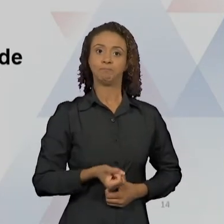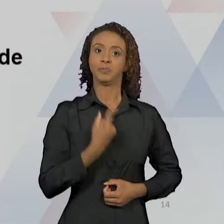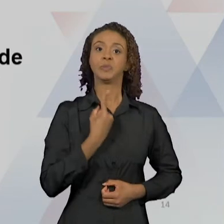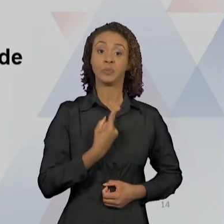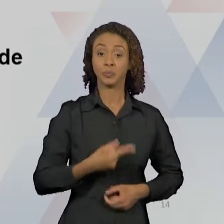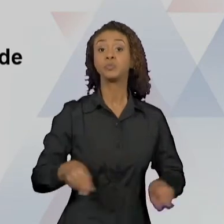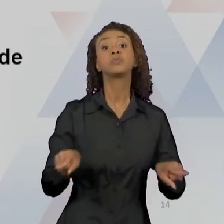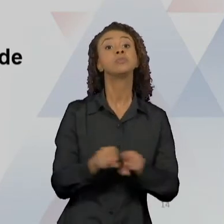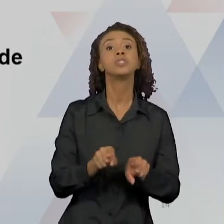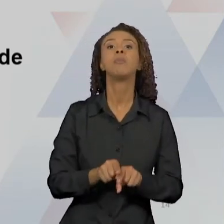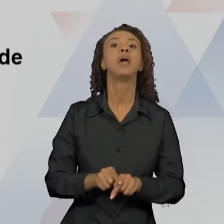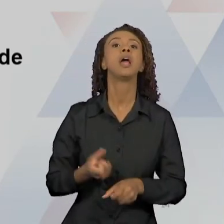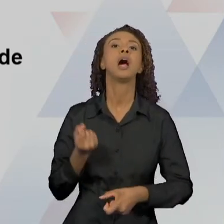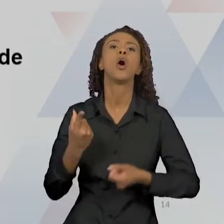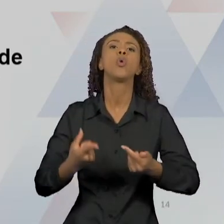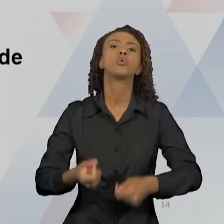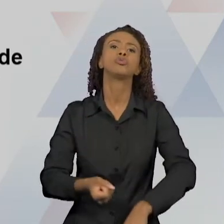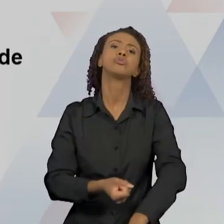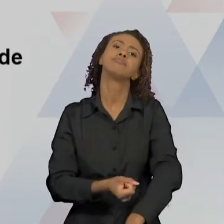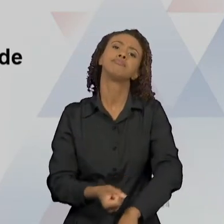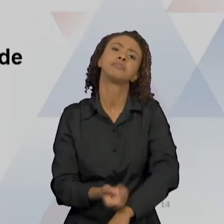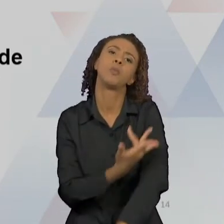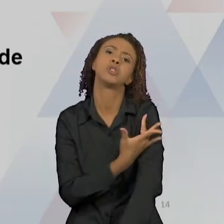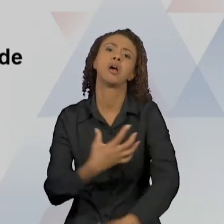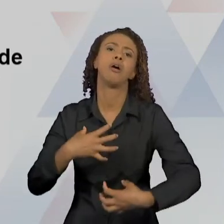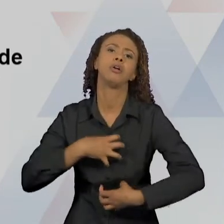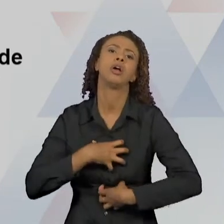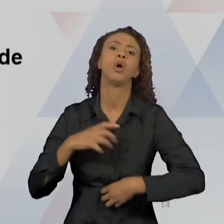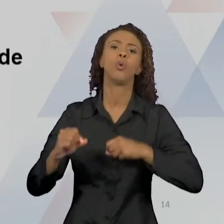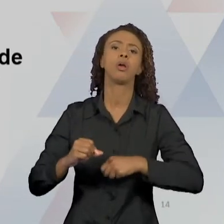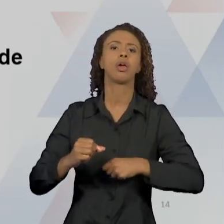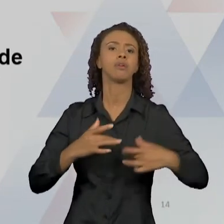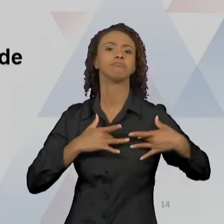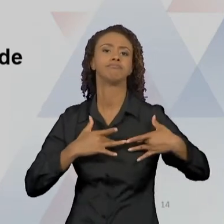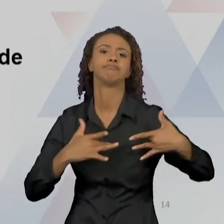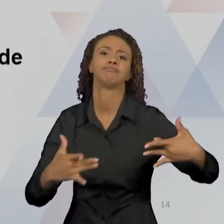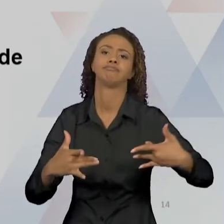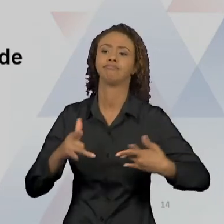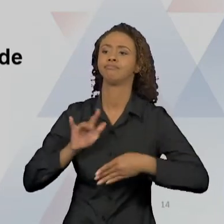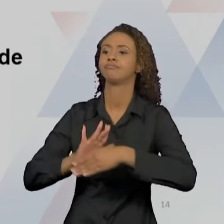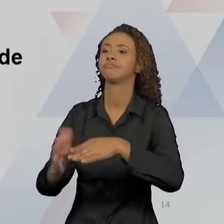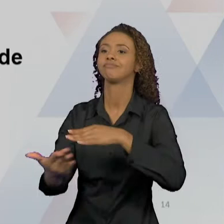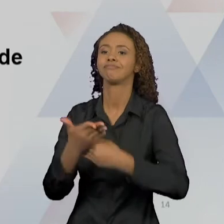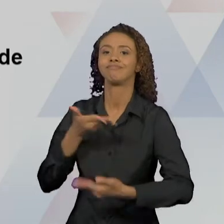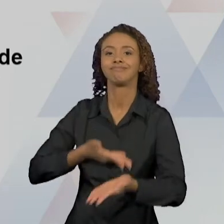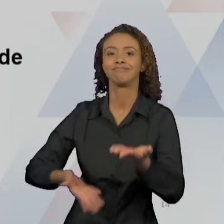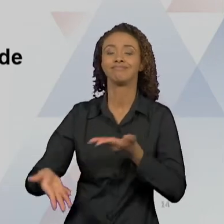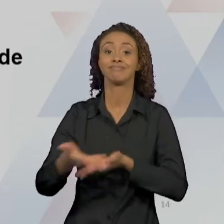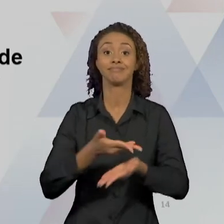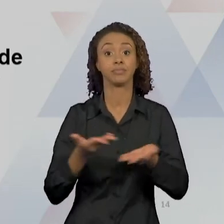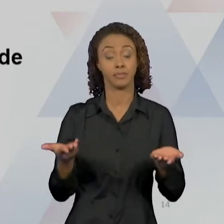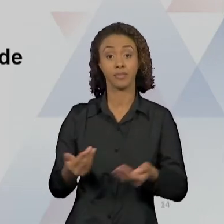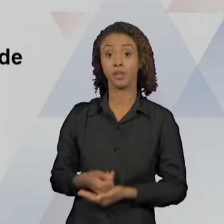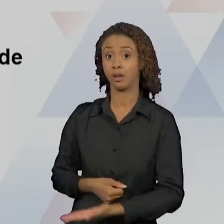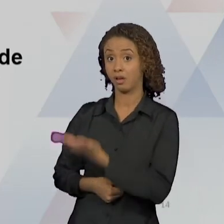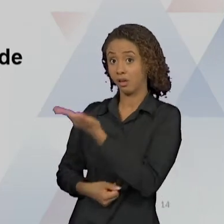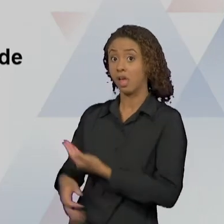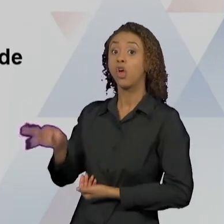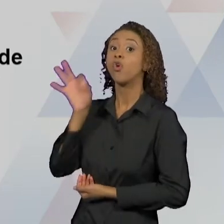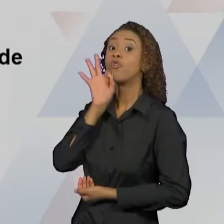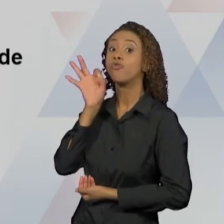como solidariedade, fraternidade, cooperação, aqui é importante. O Freud destaca que eles não são